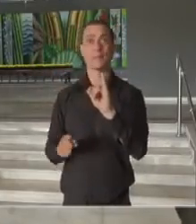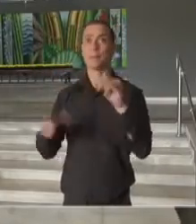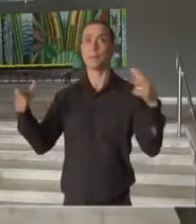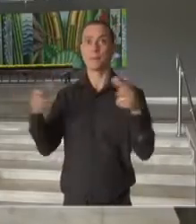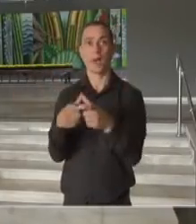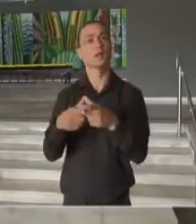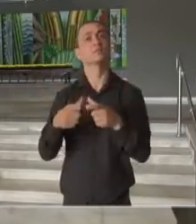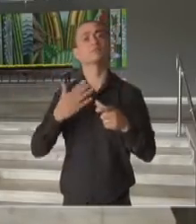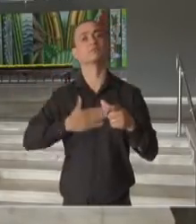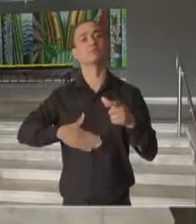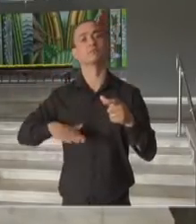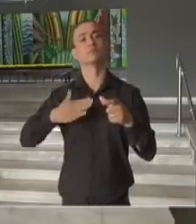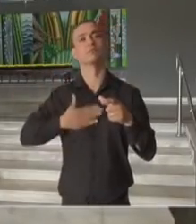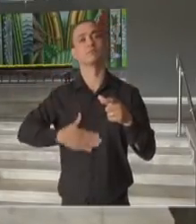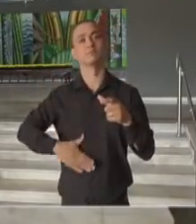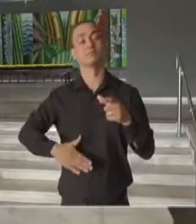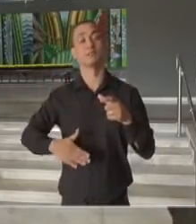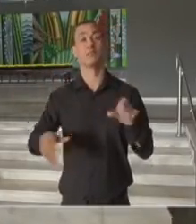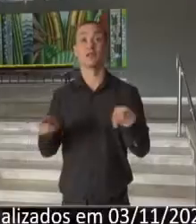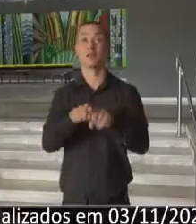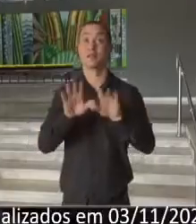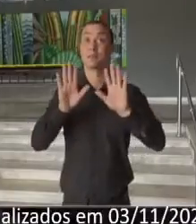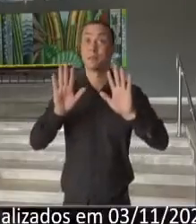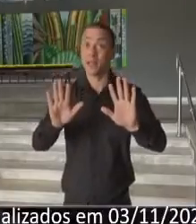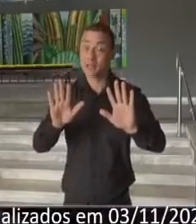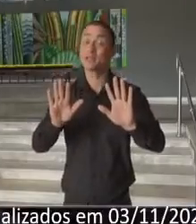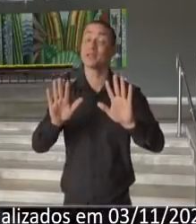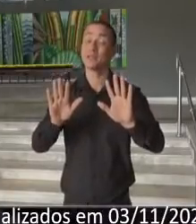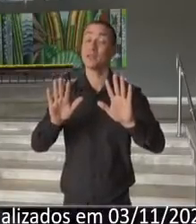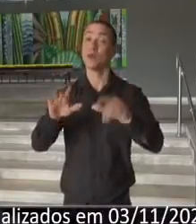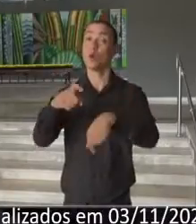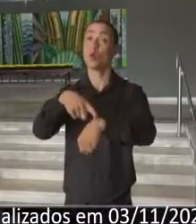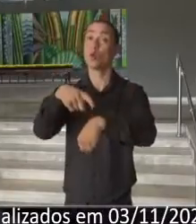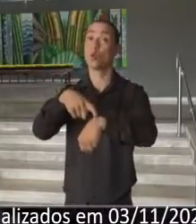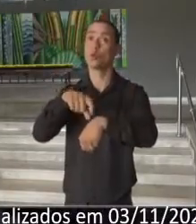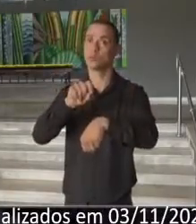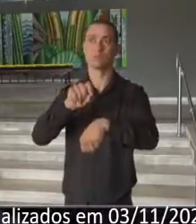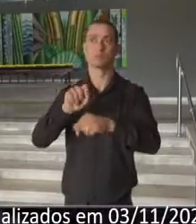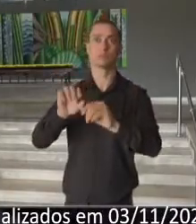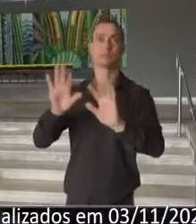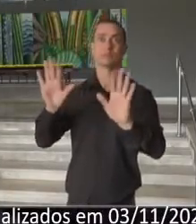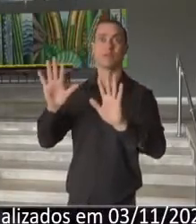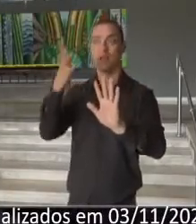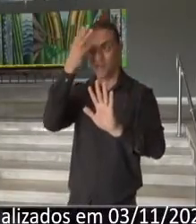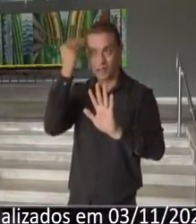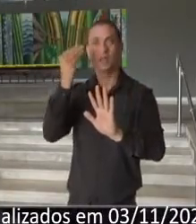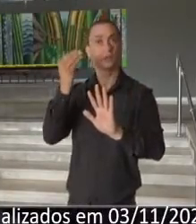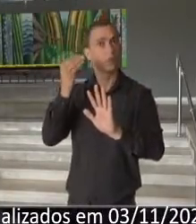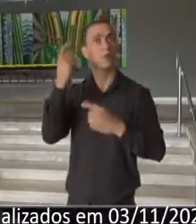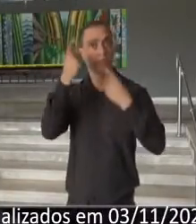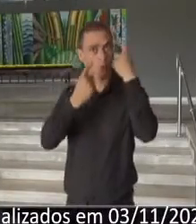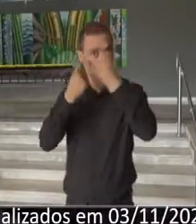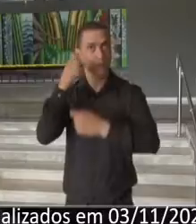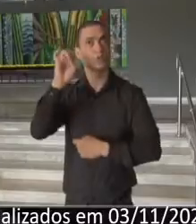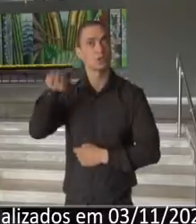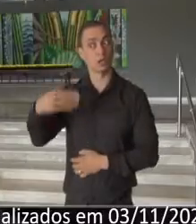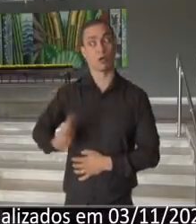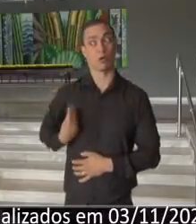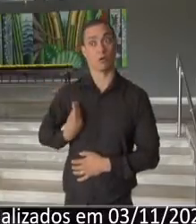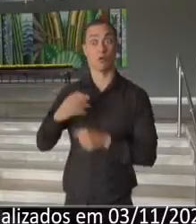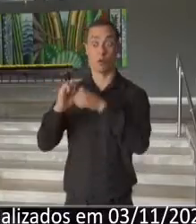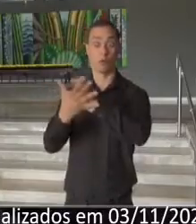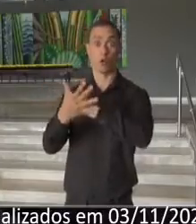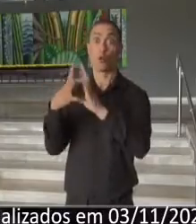tranquilidade, mas nem um momento deixando de lembrar que nós ainda temos a presença do nosso